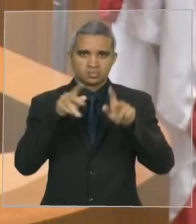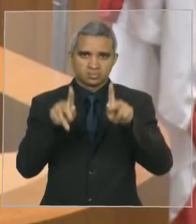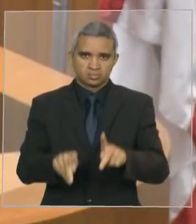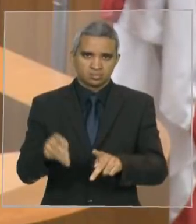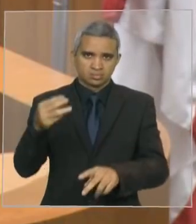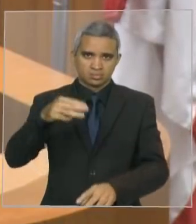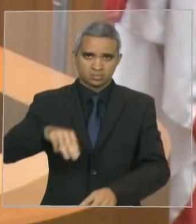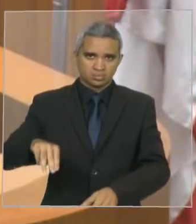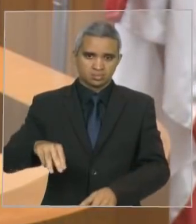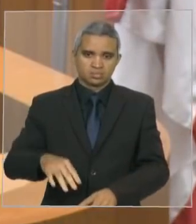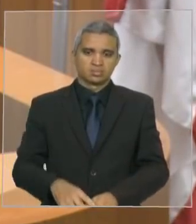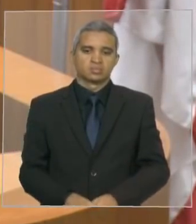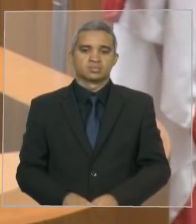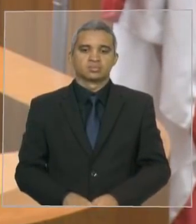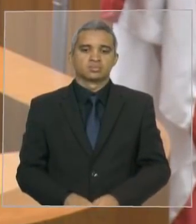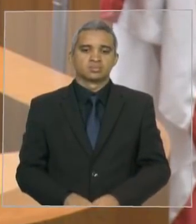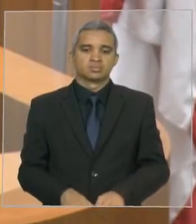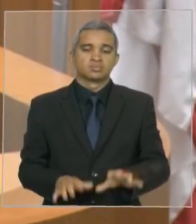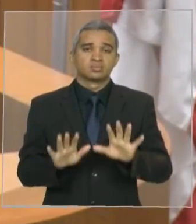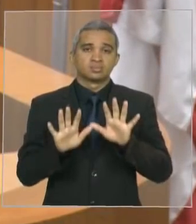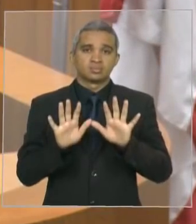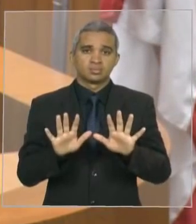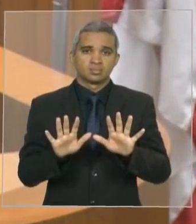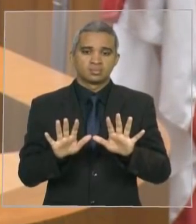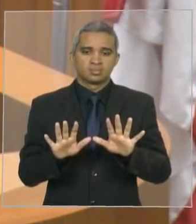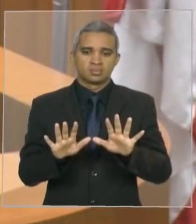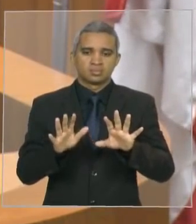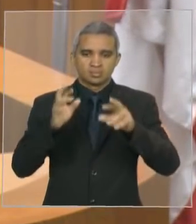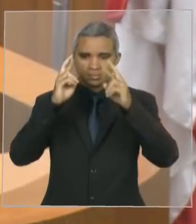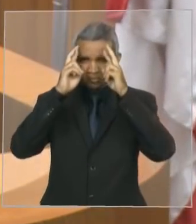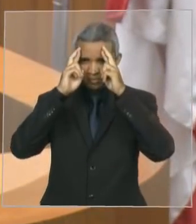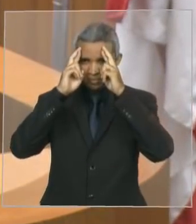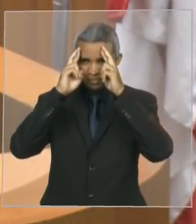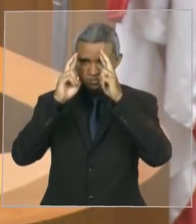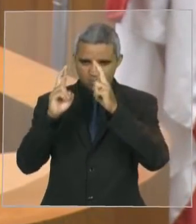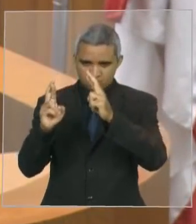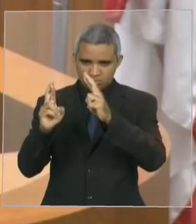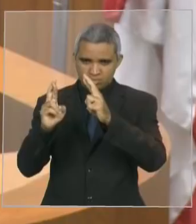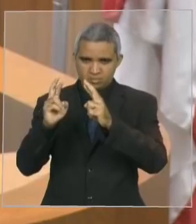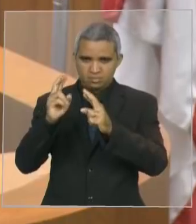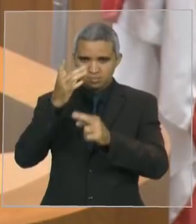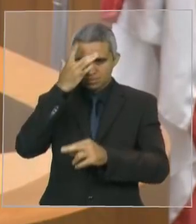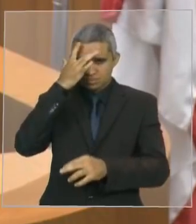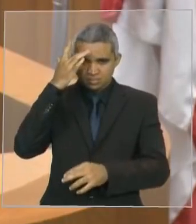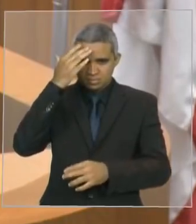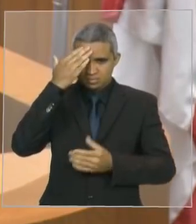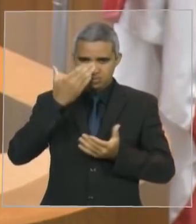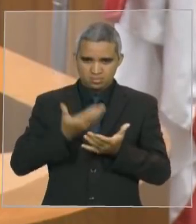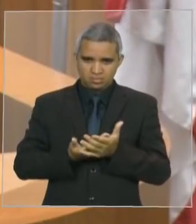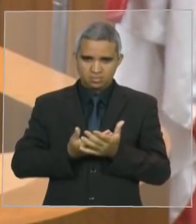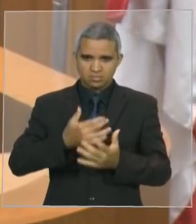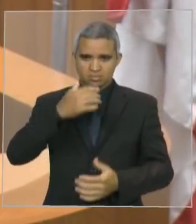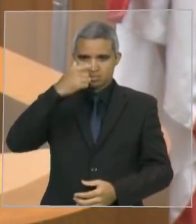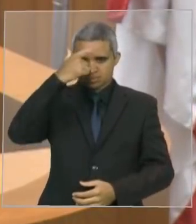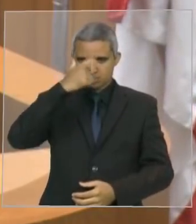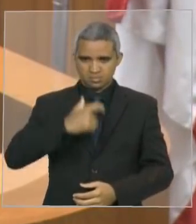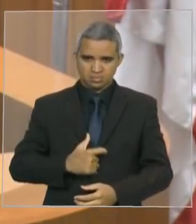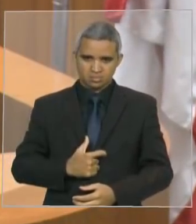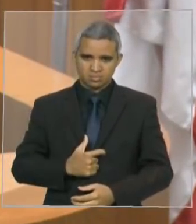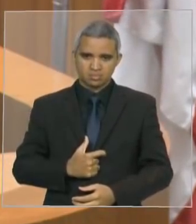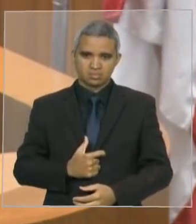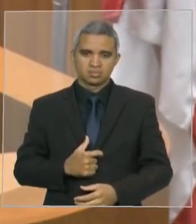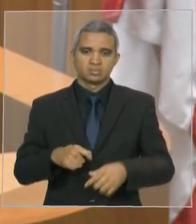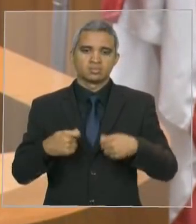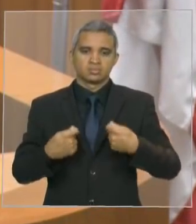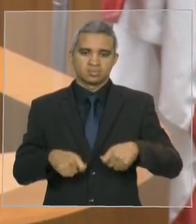em respeito às pessoas que acreditam no nosso trabalho, tenho que tratar de um